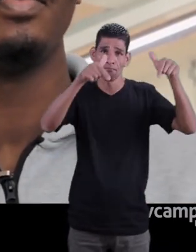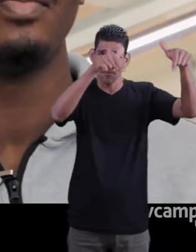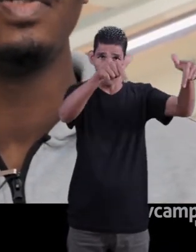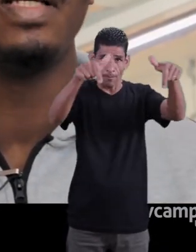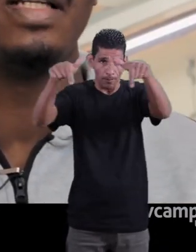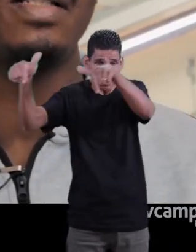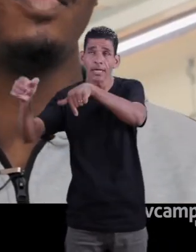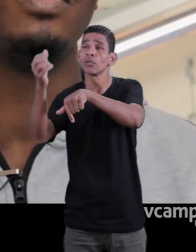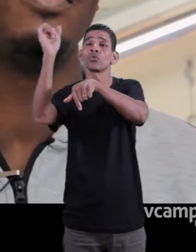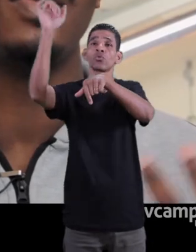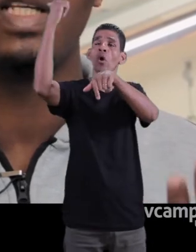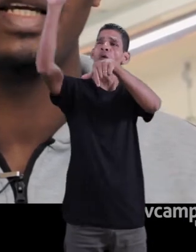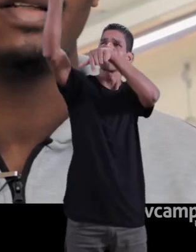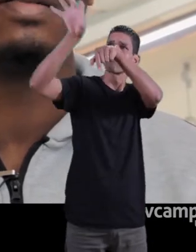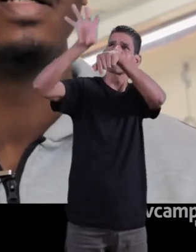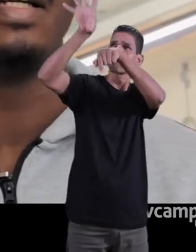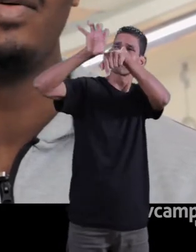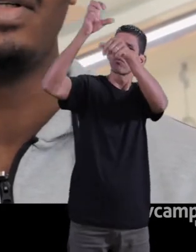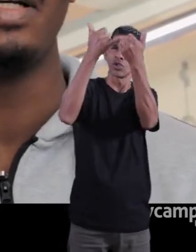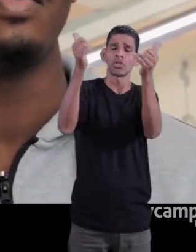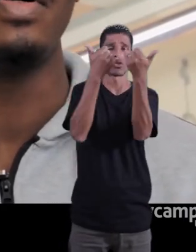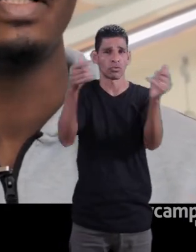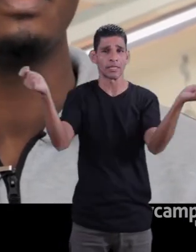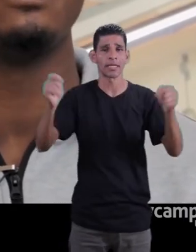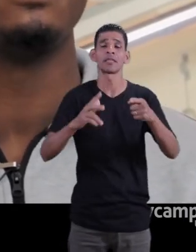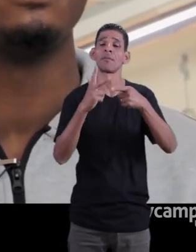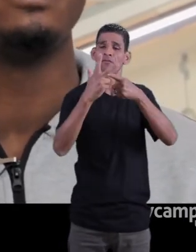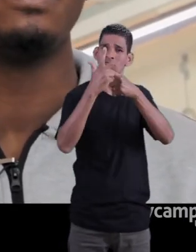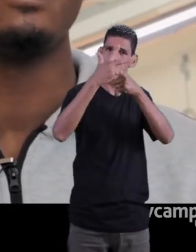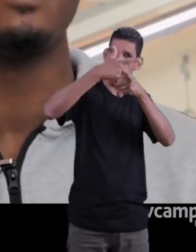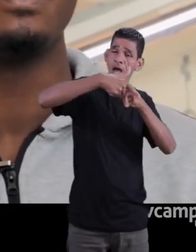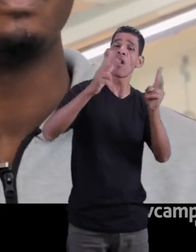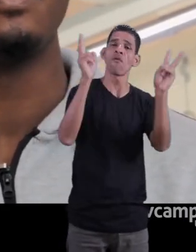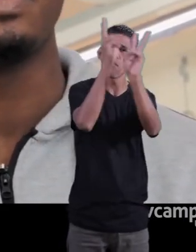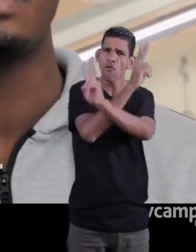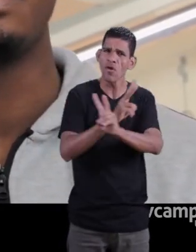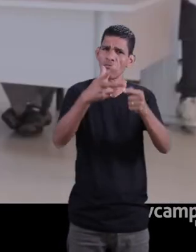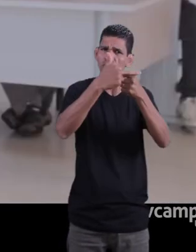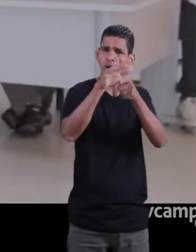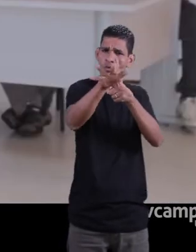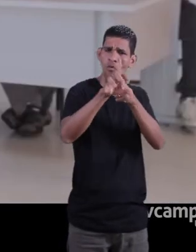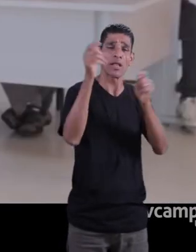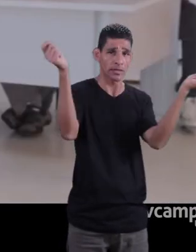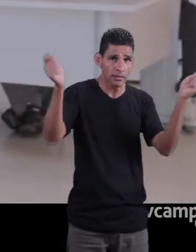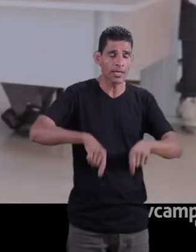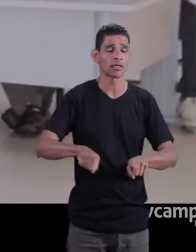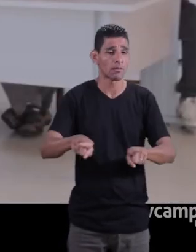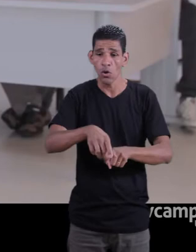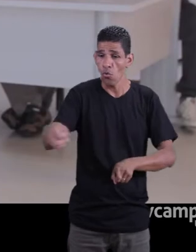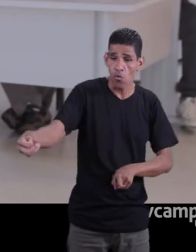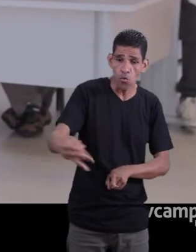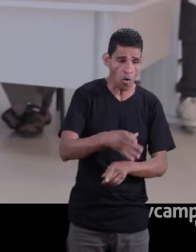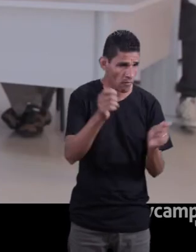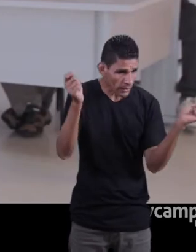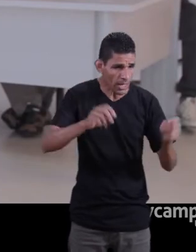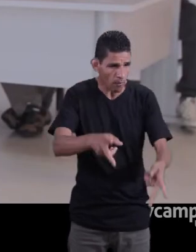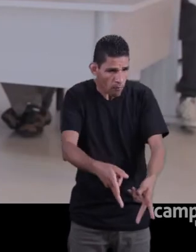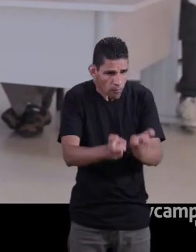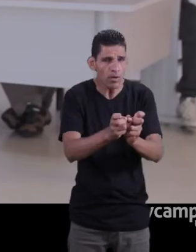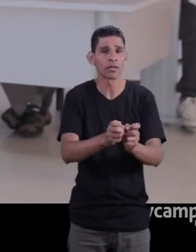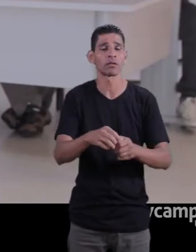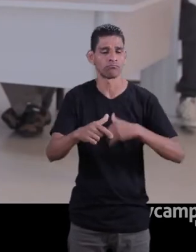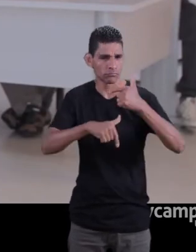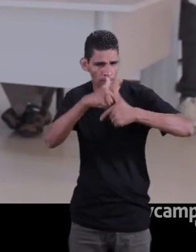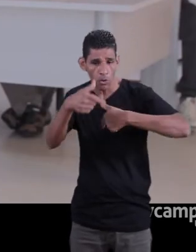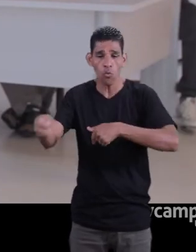energia fotovoltaica, eólica, essas coisas que não estão sendo exploradas. Daí a gente vai